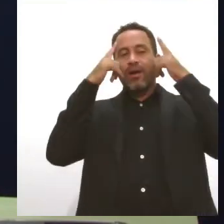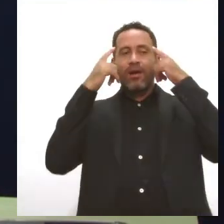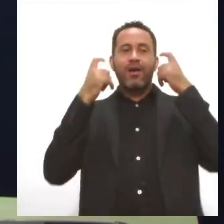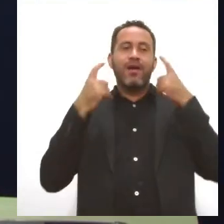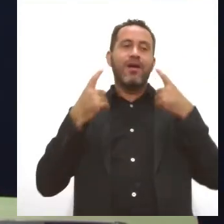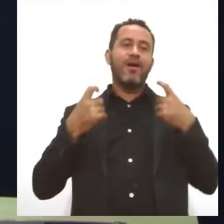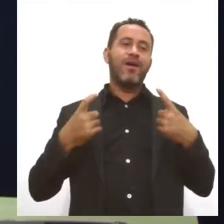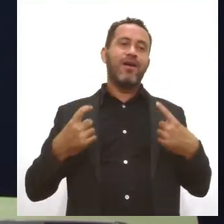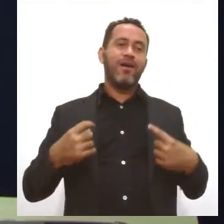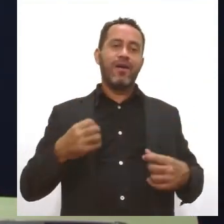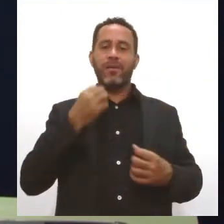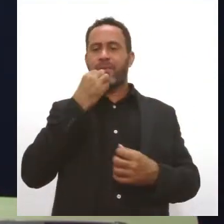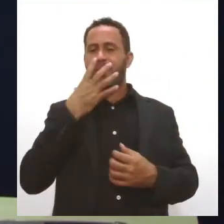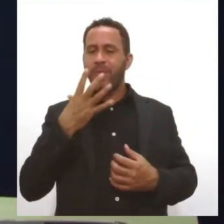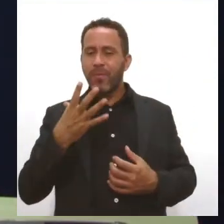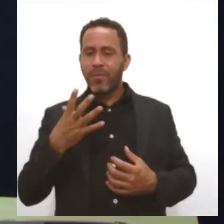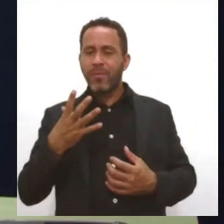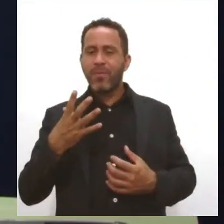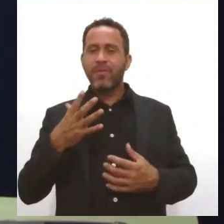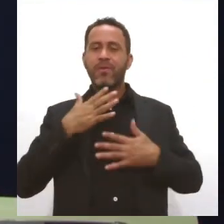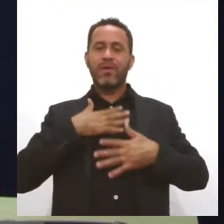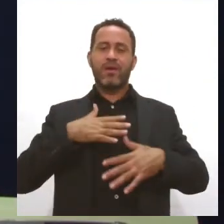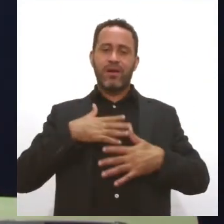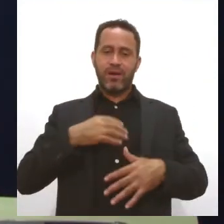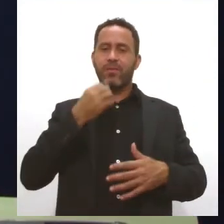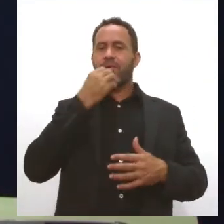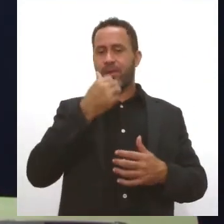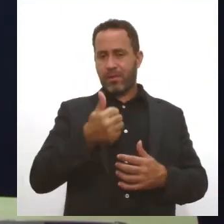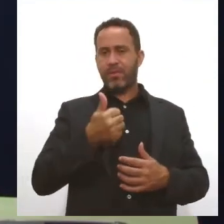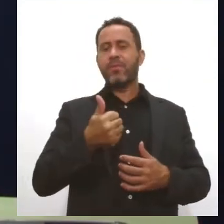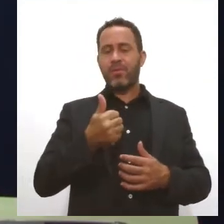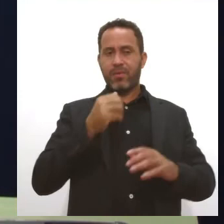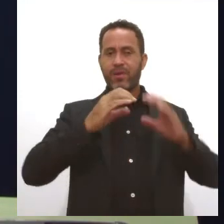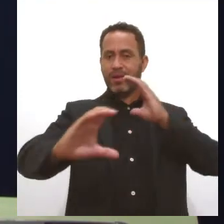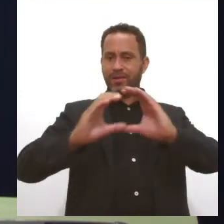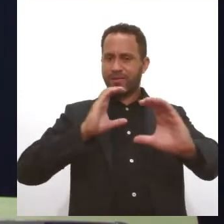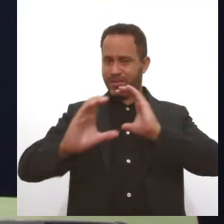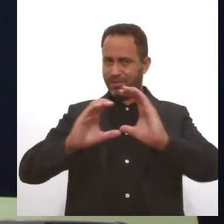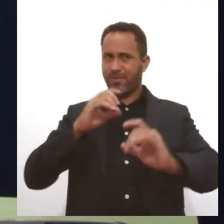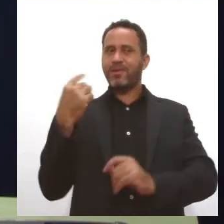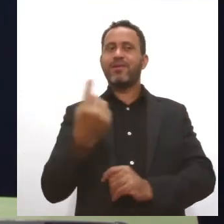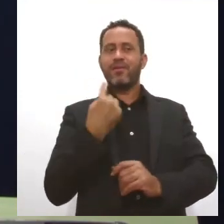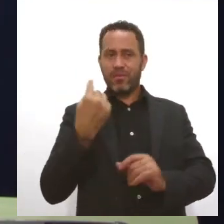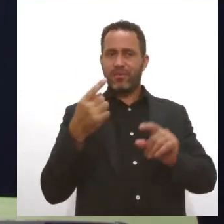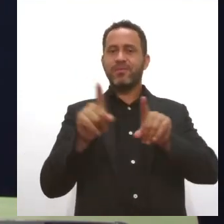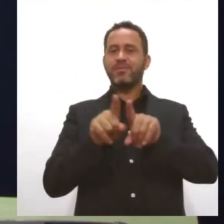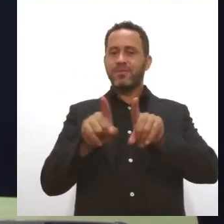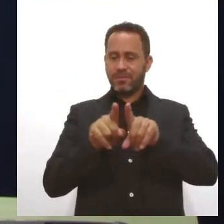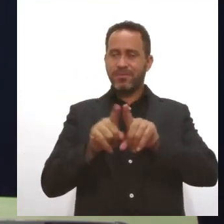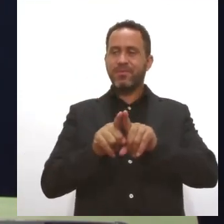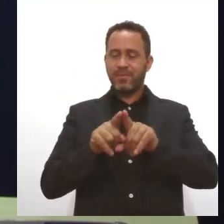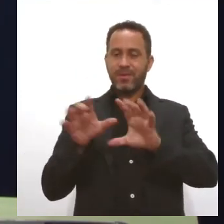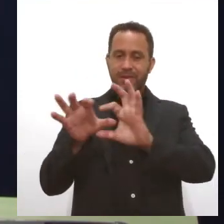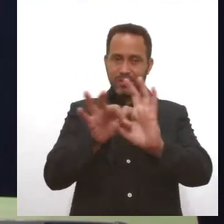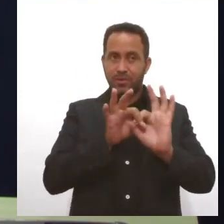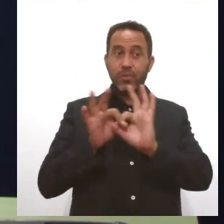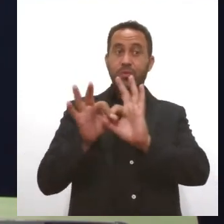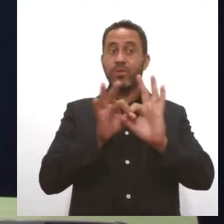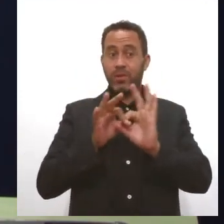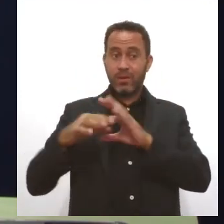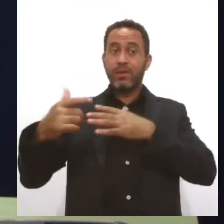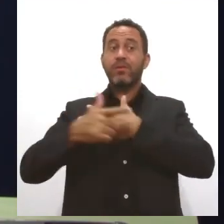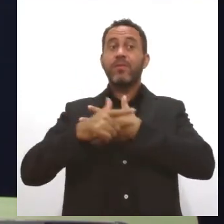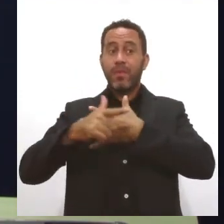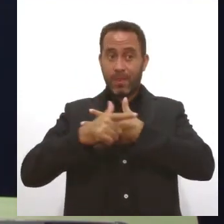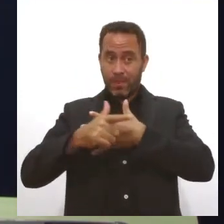entrem, mergulhem em um universo, e elas também se comunicam com a gente, elas participam muito disso, e o papel das pessoas